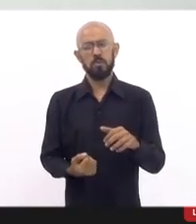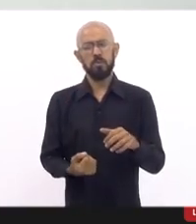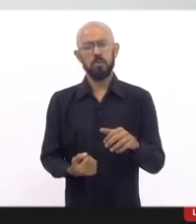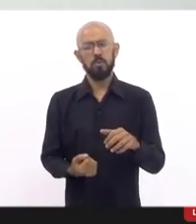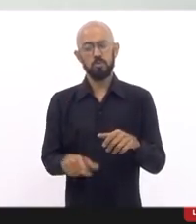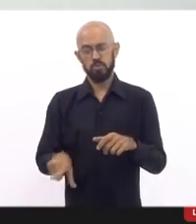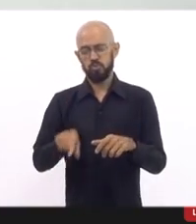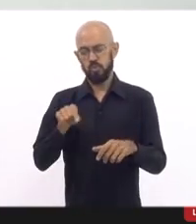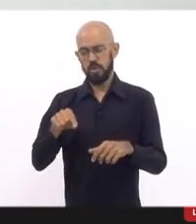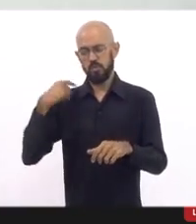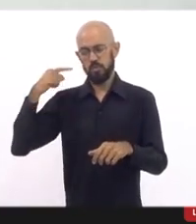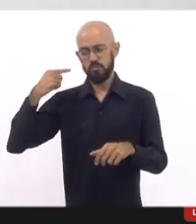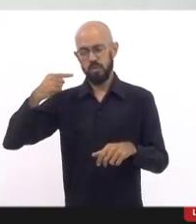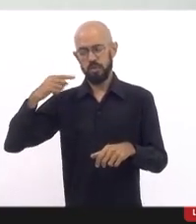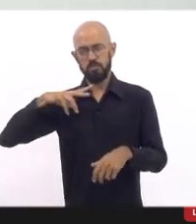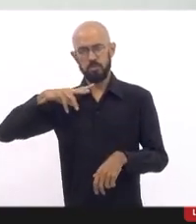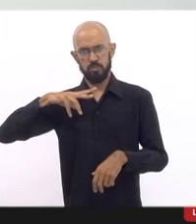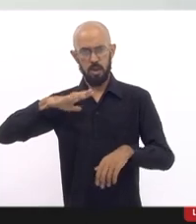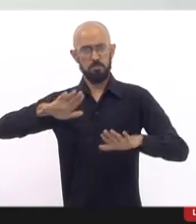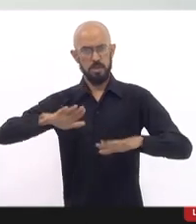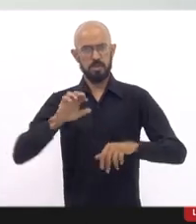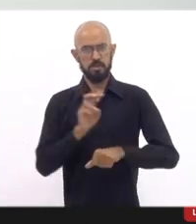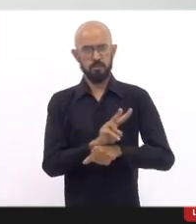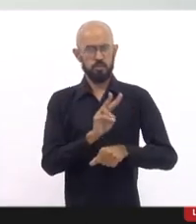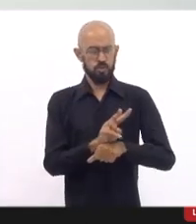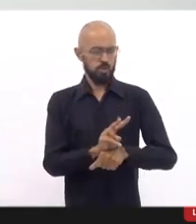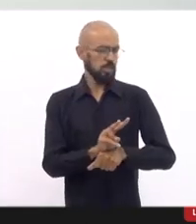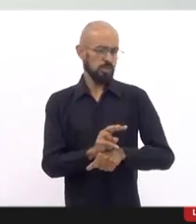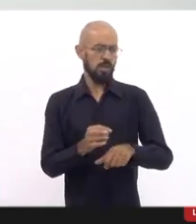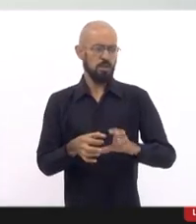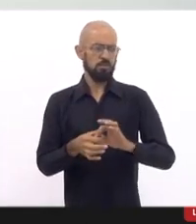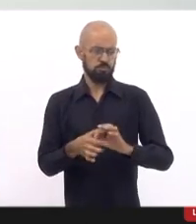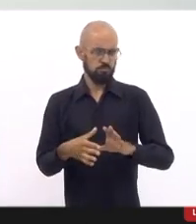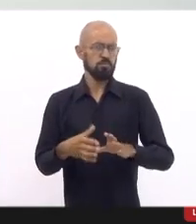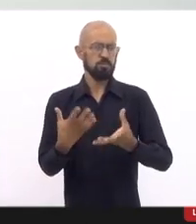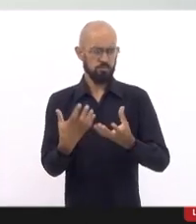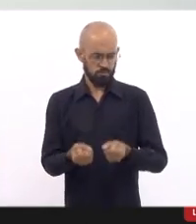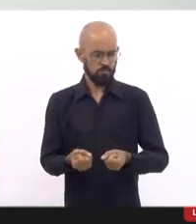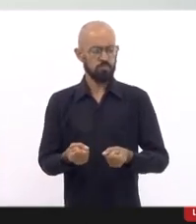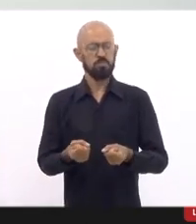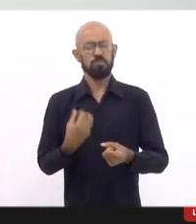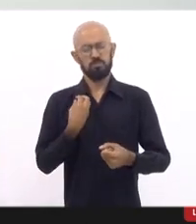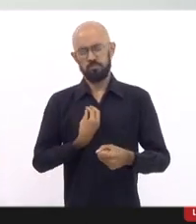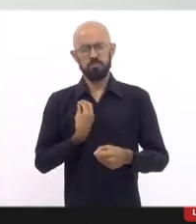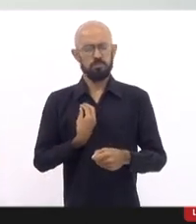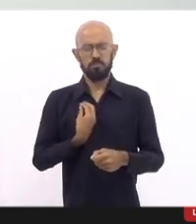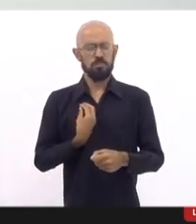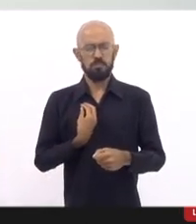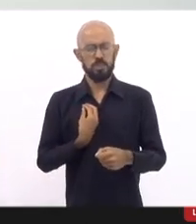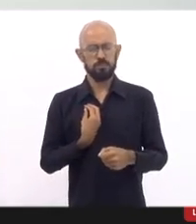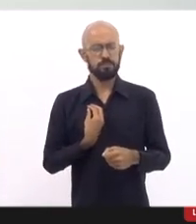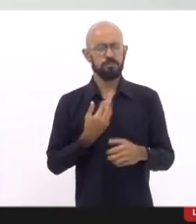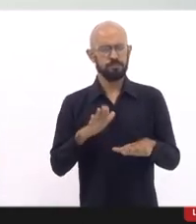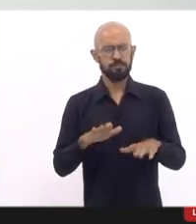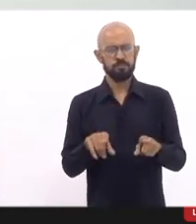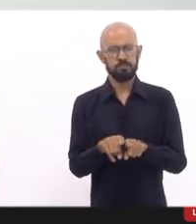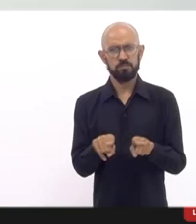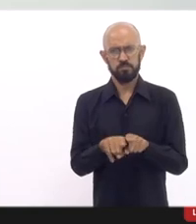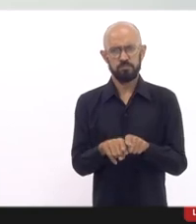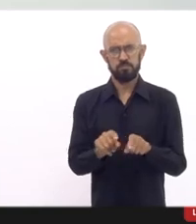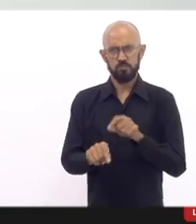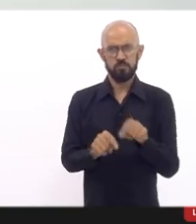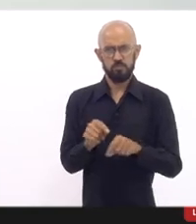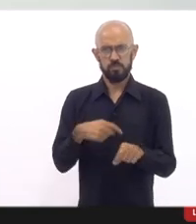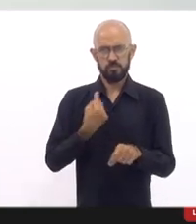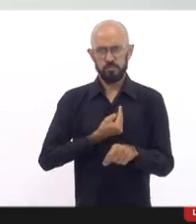mas a defensoria está à disposição, mas, paralelamente, a gente, né, a nossa atuação